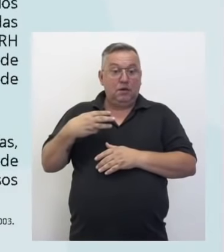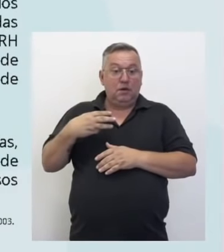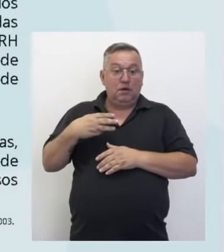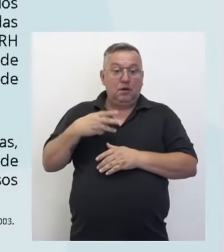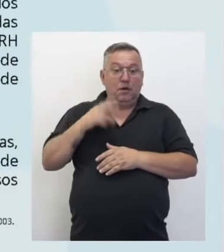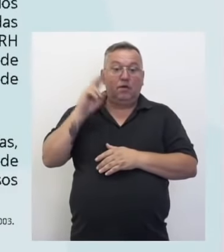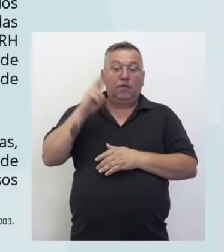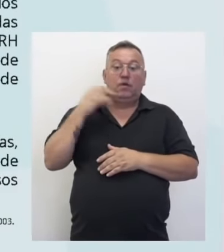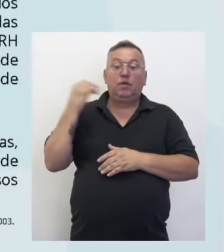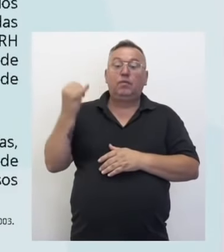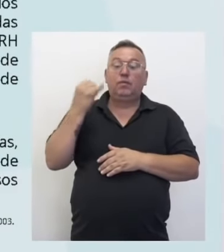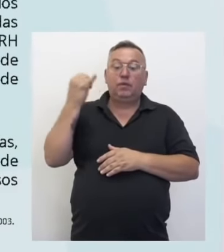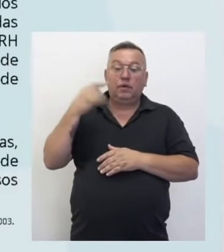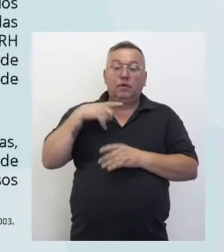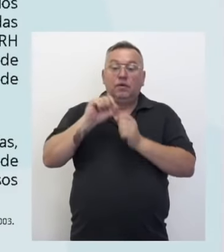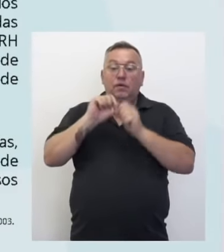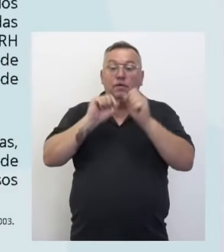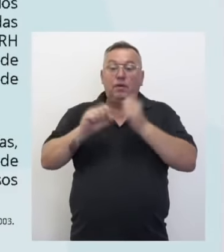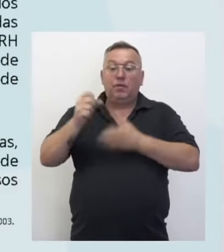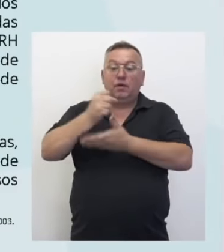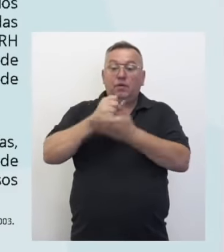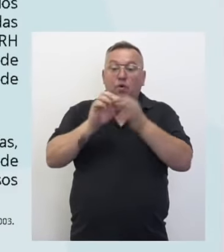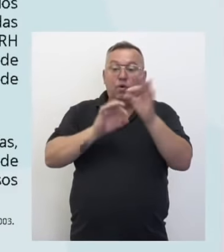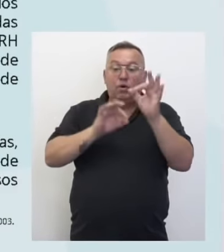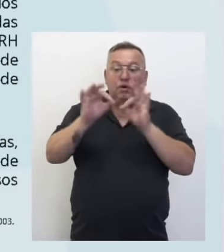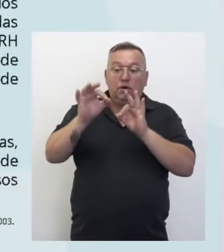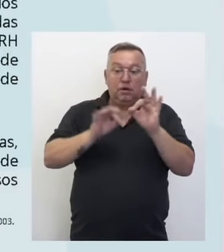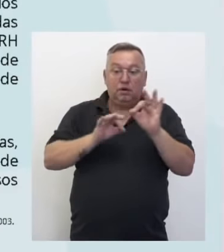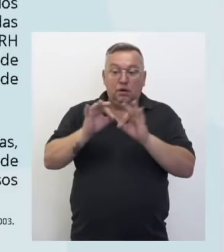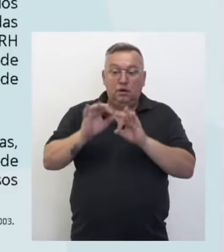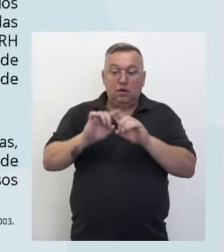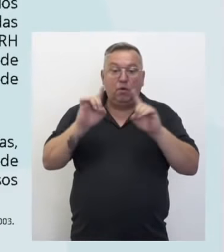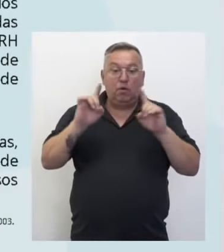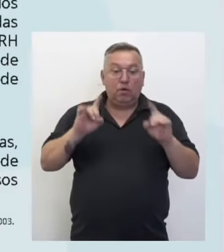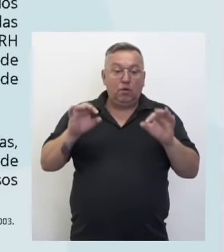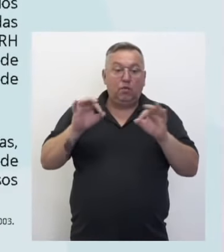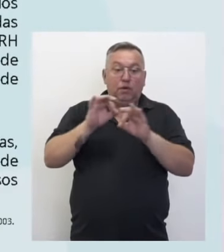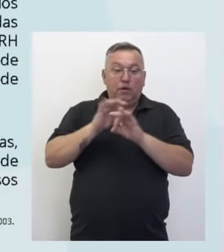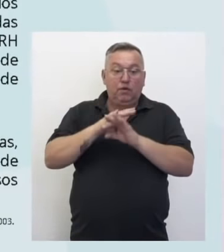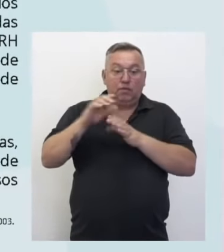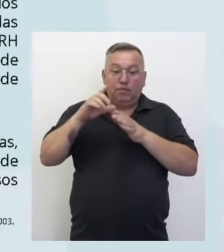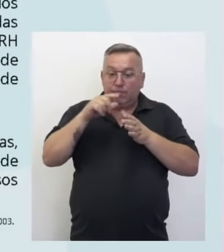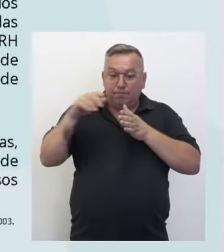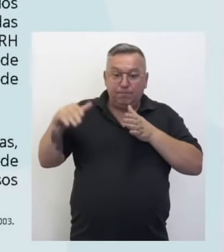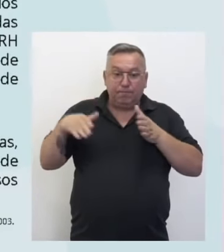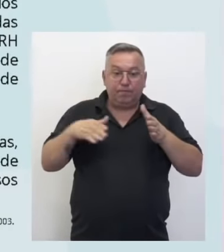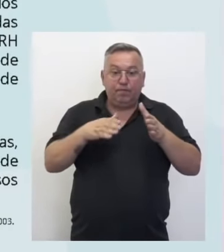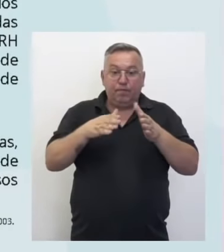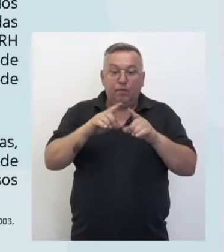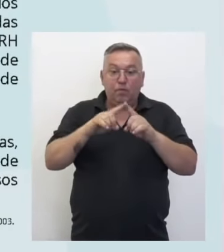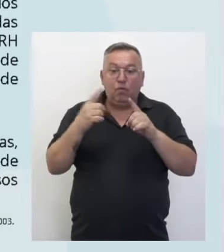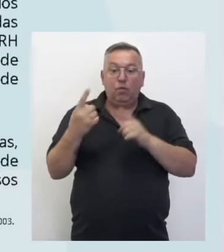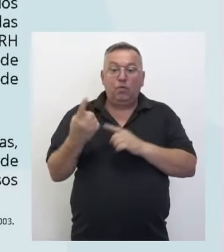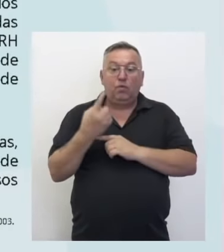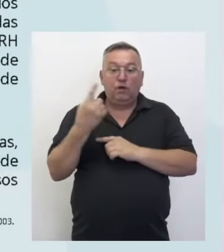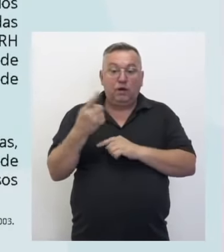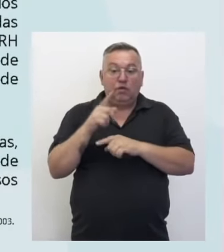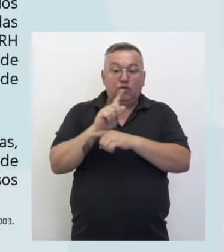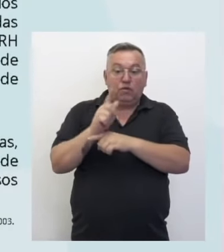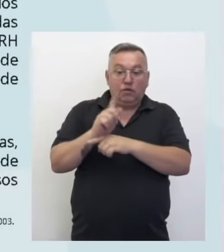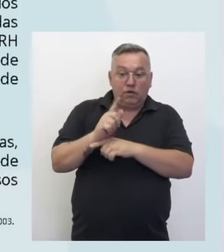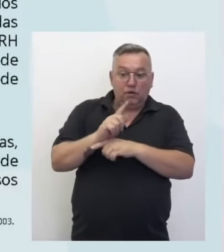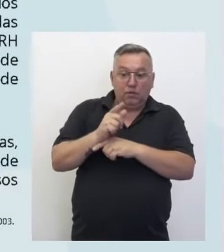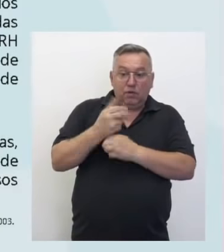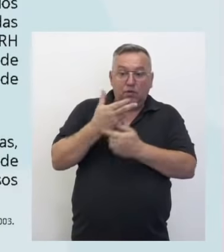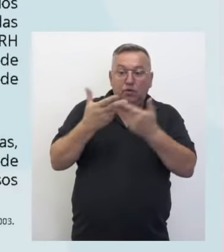considerando a importância de se estabelecer uma base organizacional que contemple bacias hidrográficas como unidade